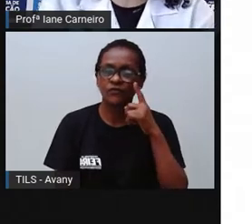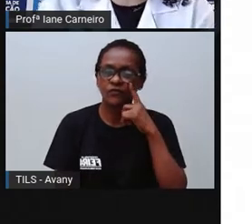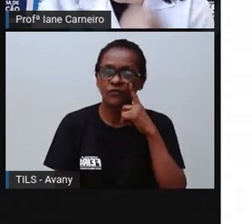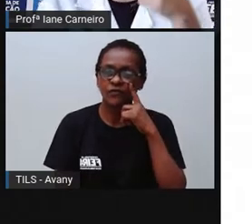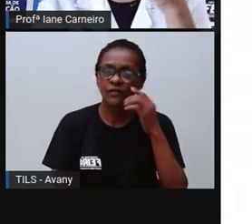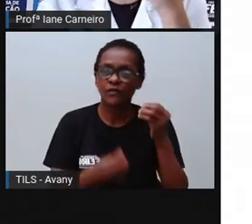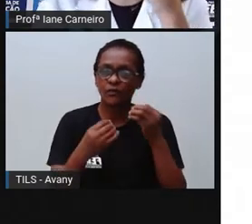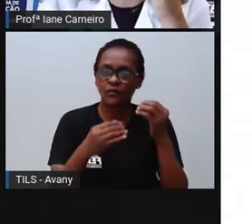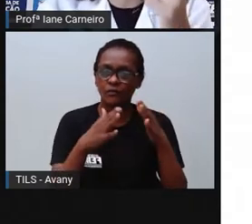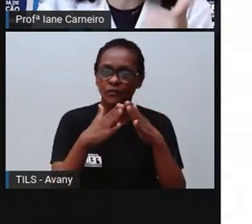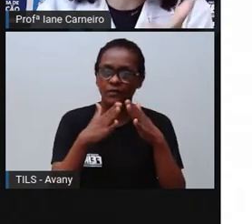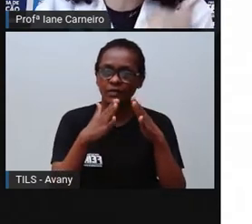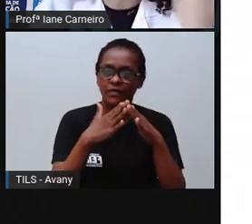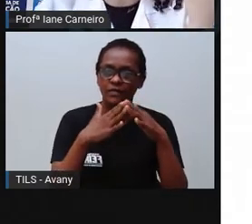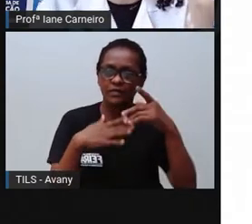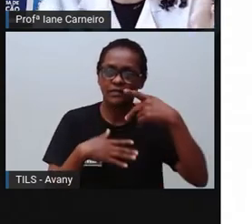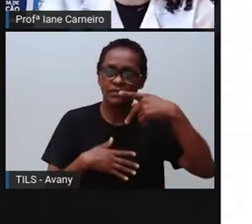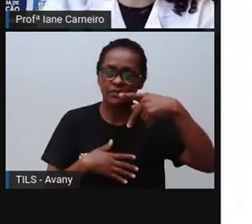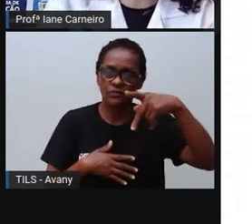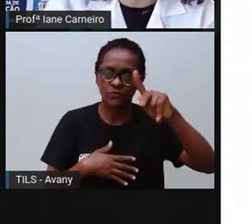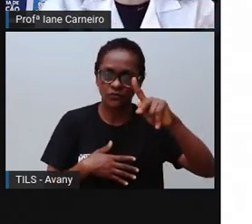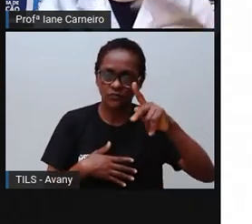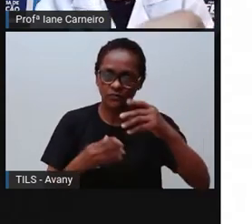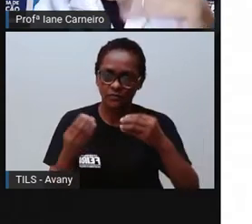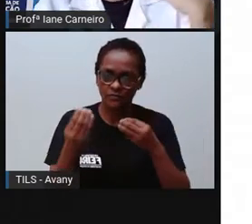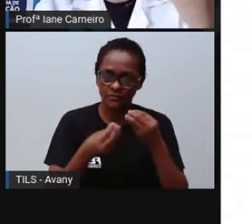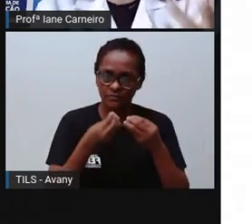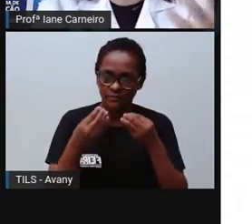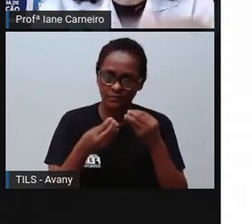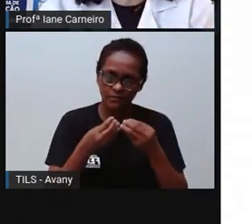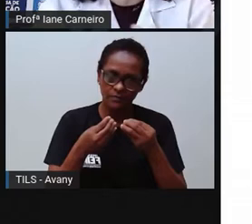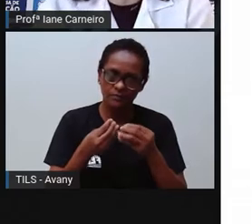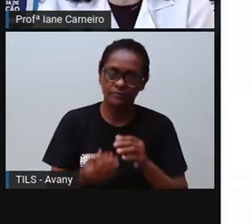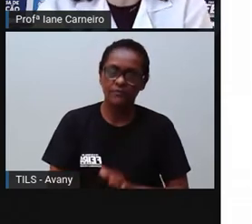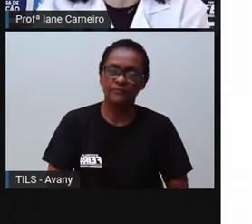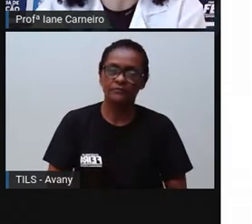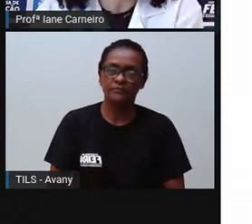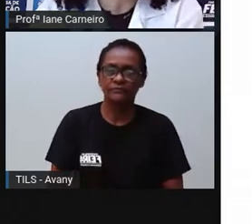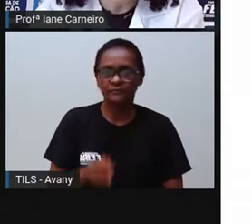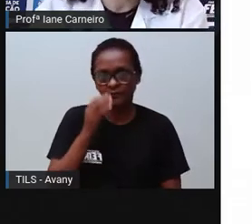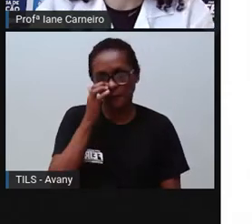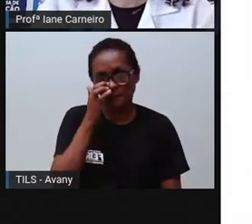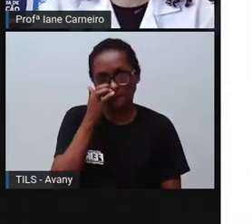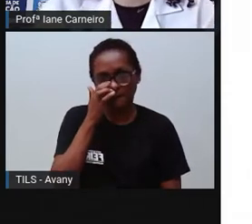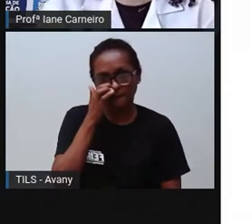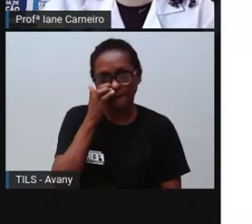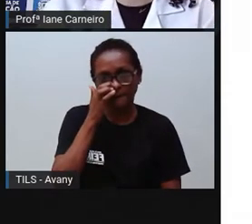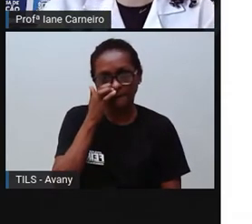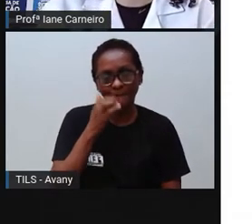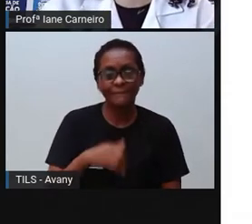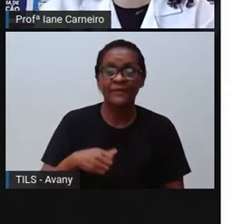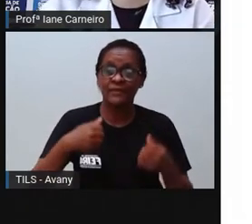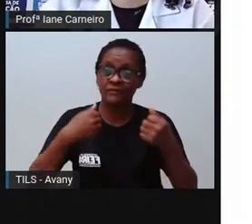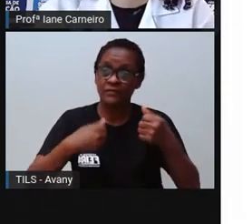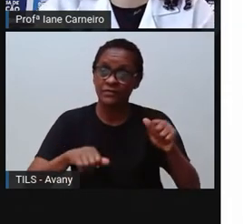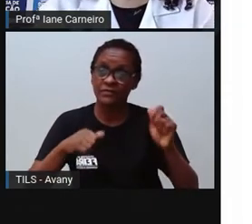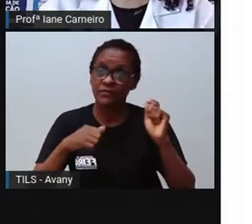casa está bem segura para você, que é criança, ou para algum idoso que mora com vocês? Então, vamos lá.